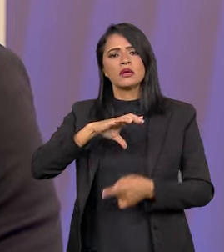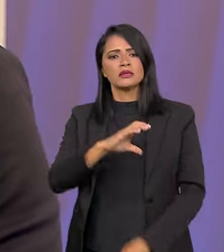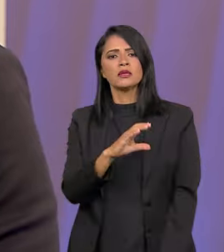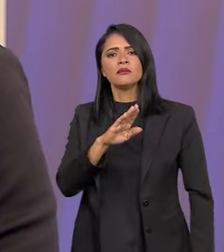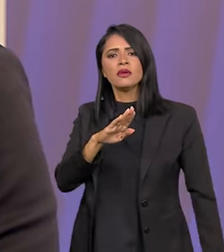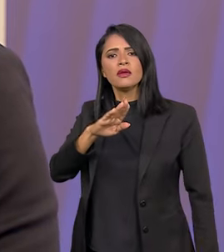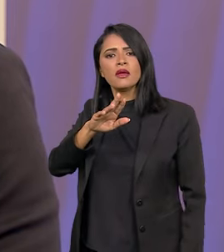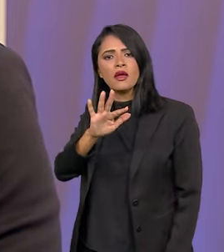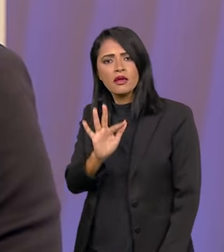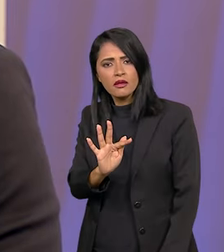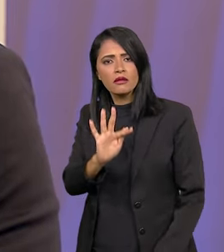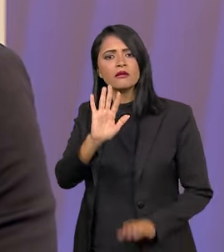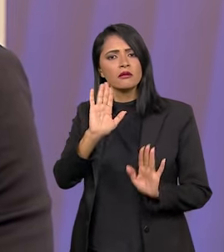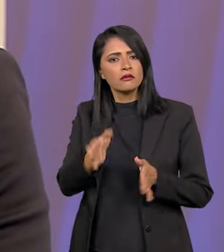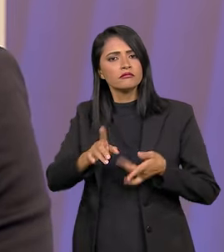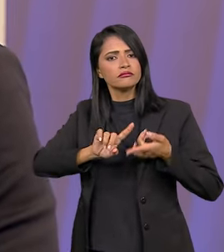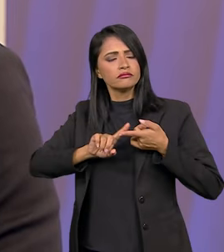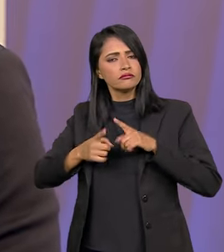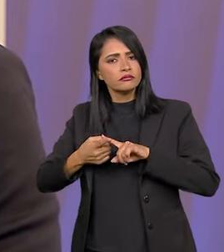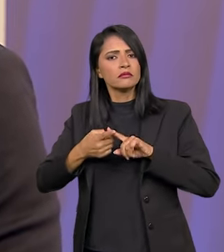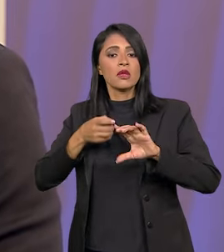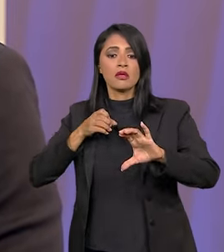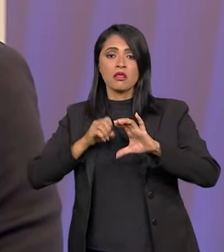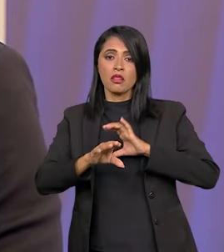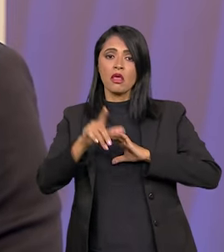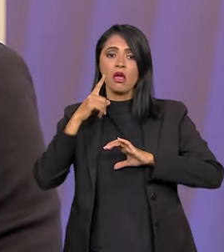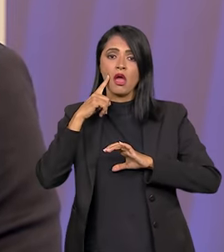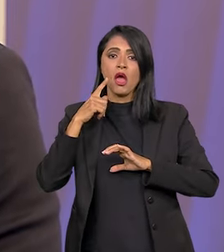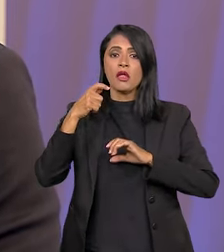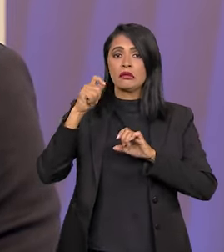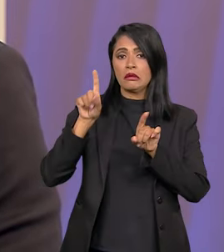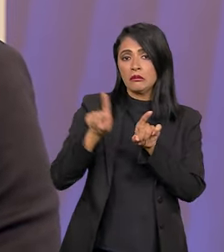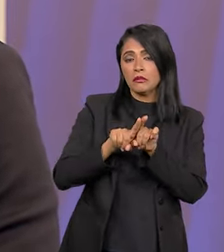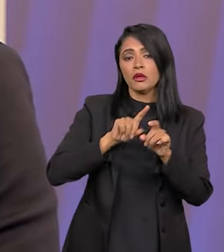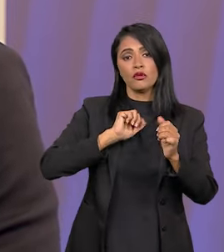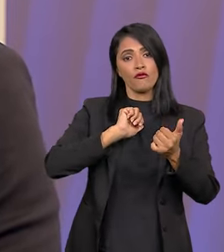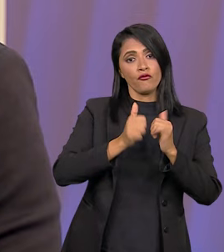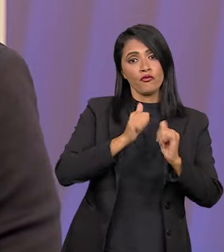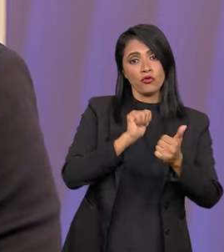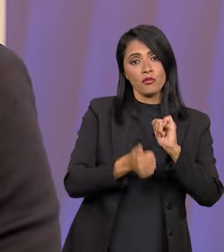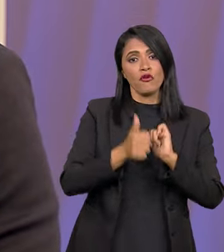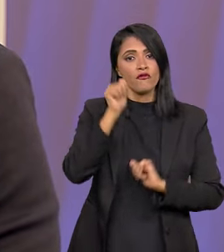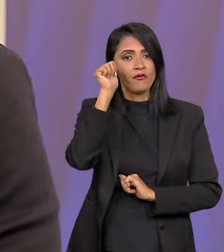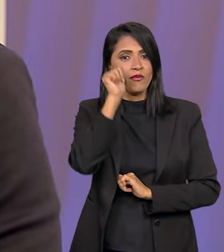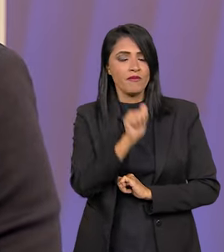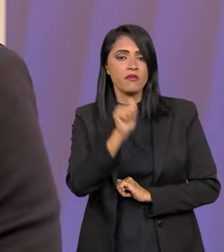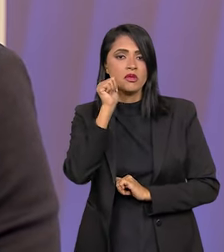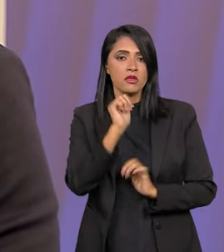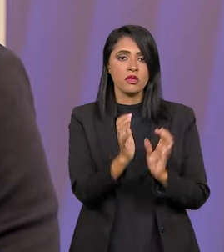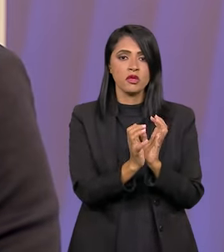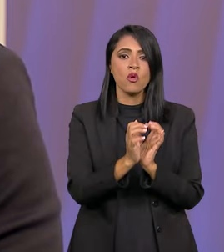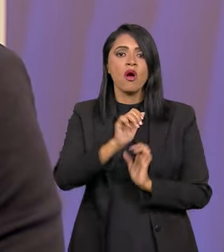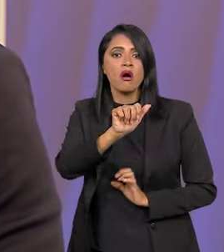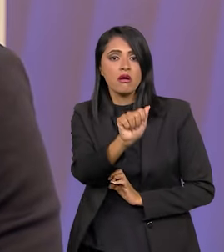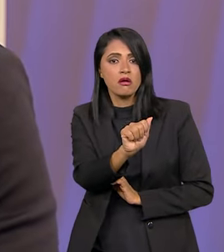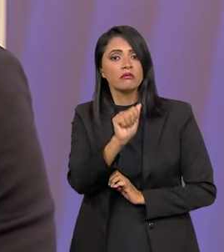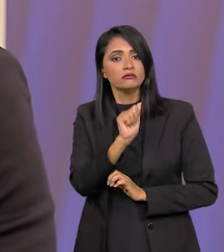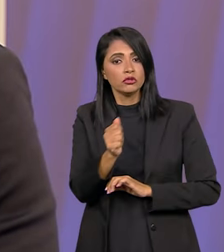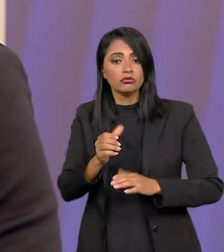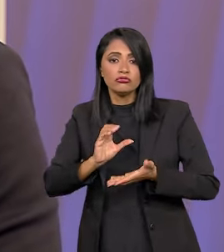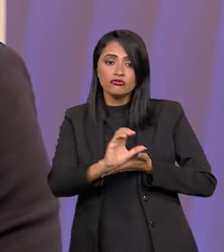negociando com a CBF, negociamos a transmissão do futebol feminino da Série A. Então, gente